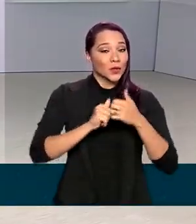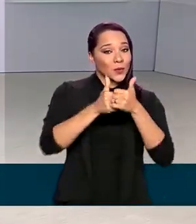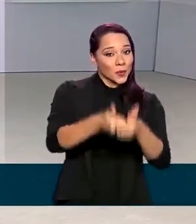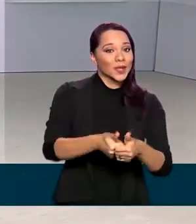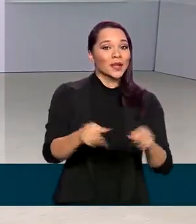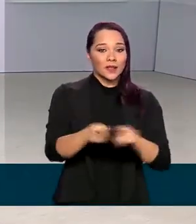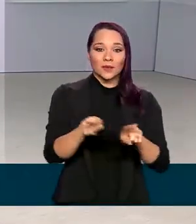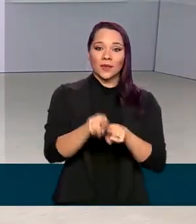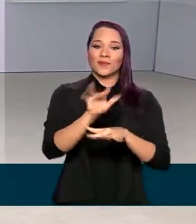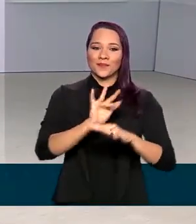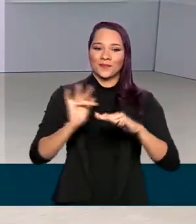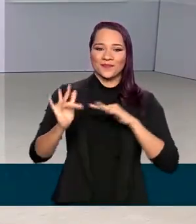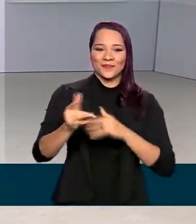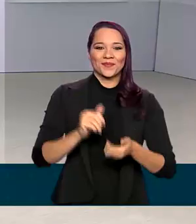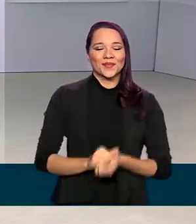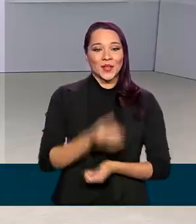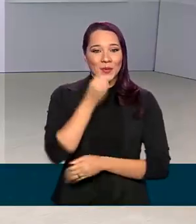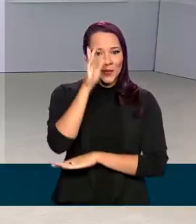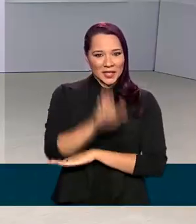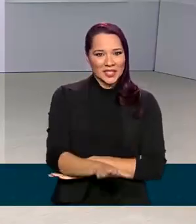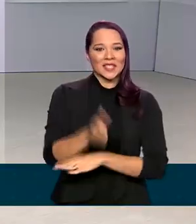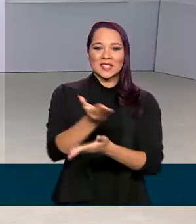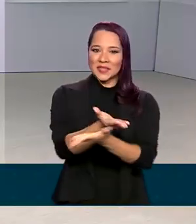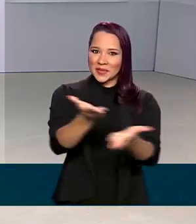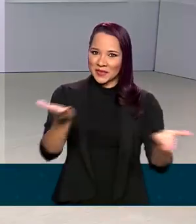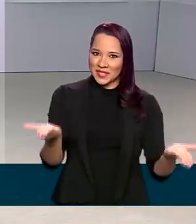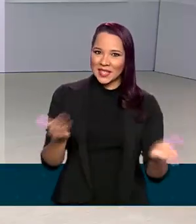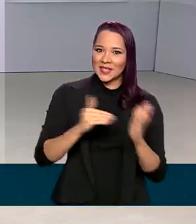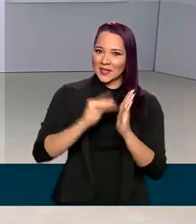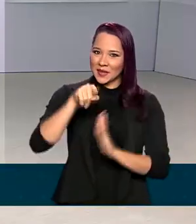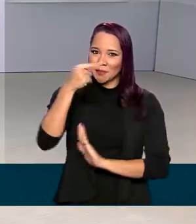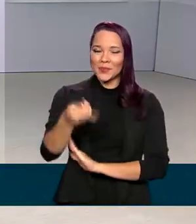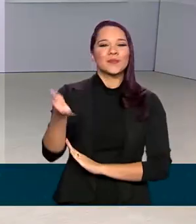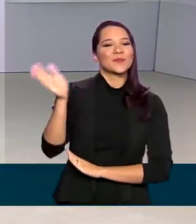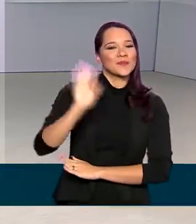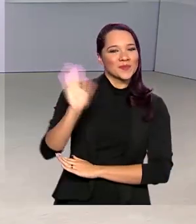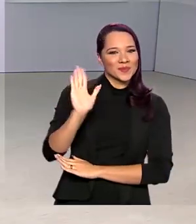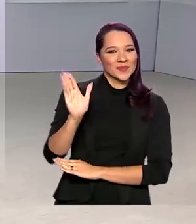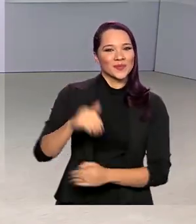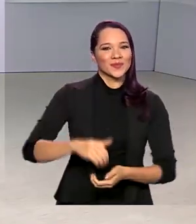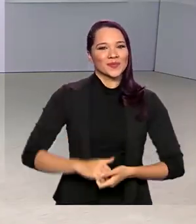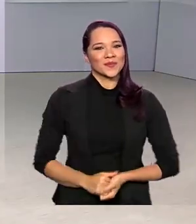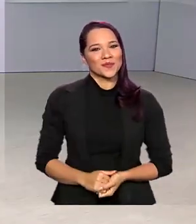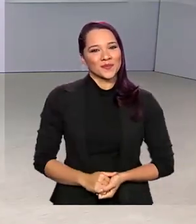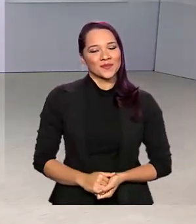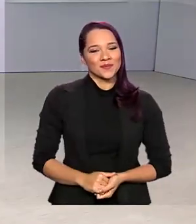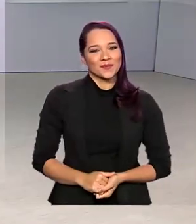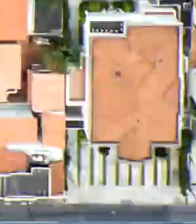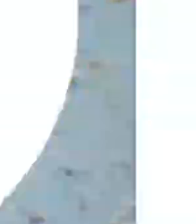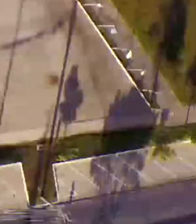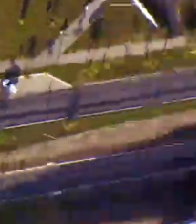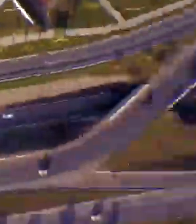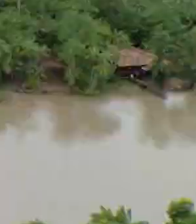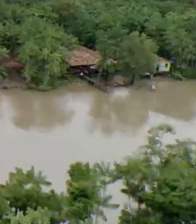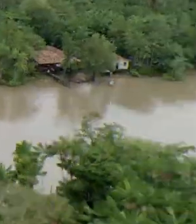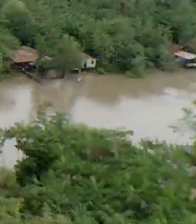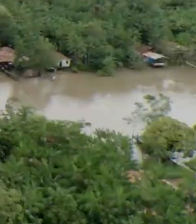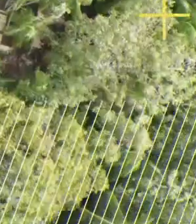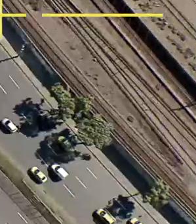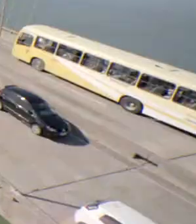acompanhar também pelas redes sociais. Uma boa tarde para você e até a próxima. Tchau, tchau. Tchau,